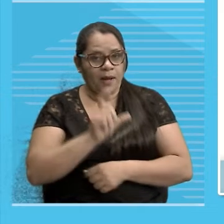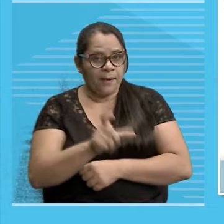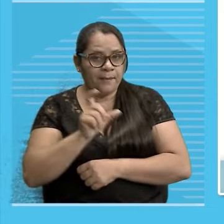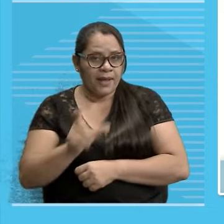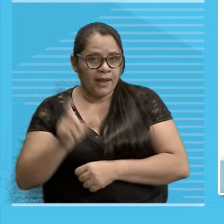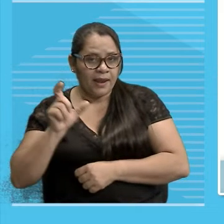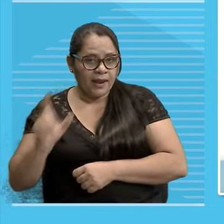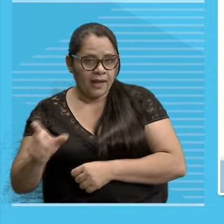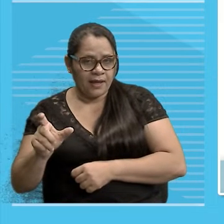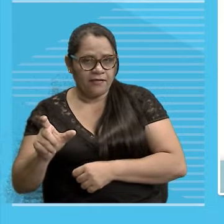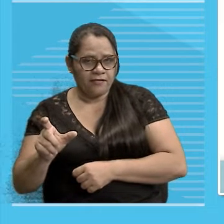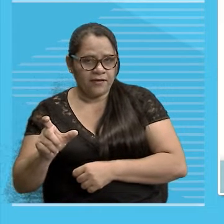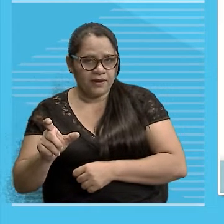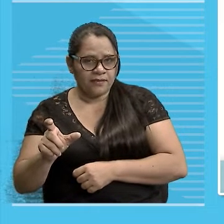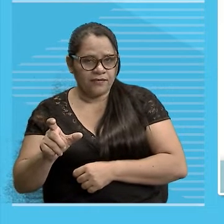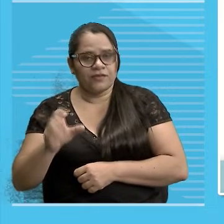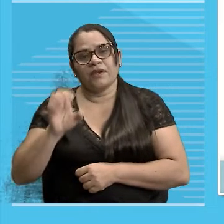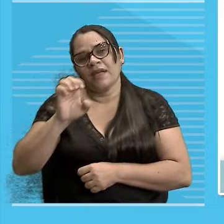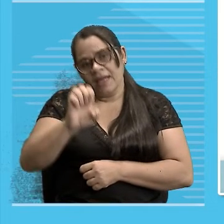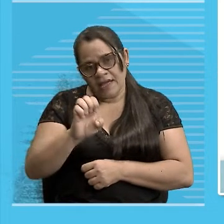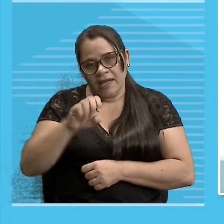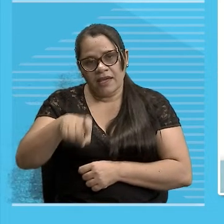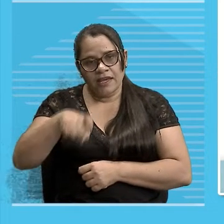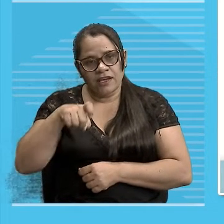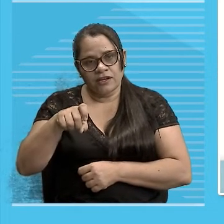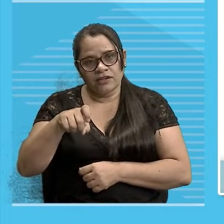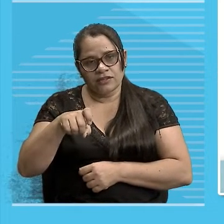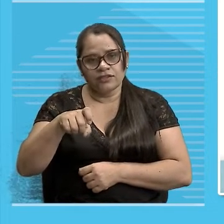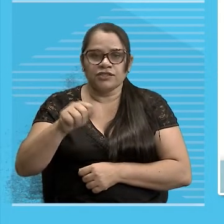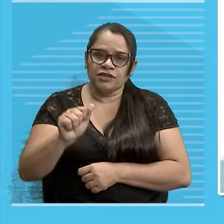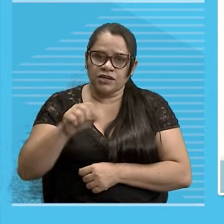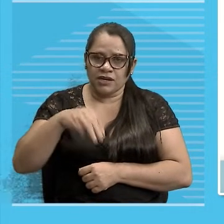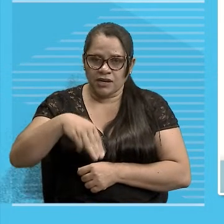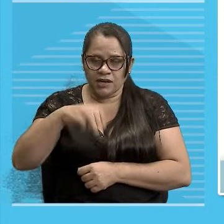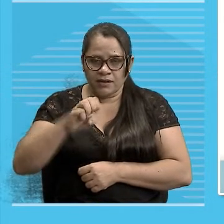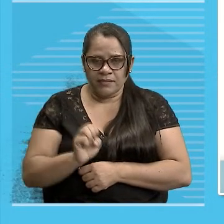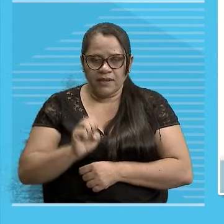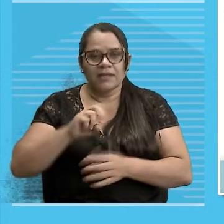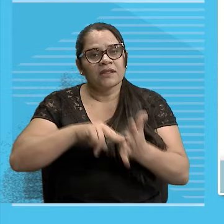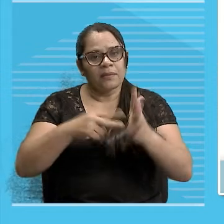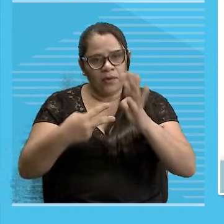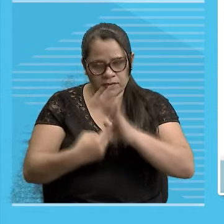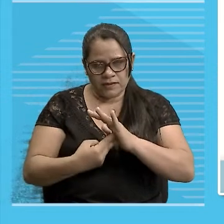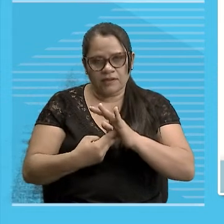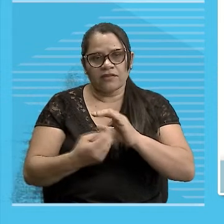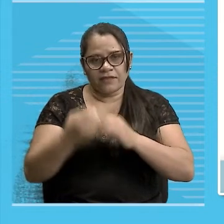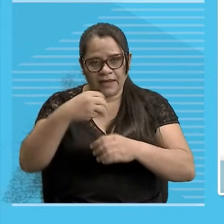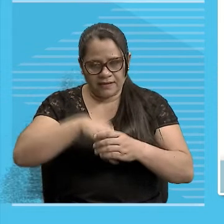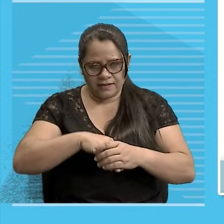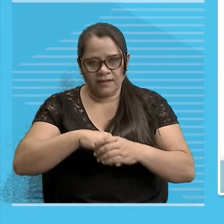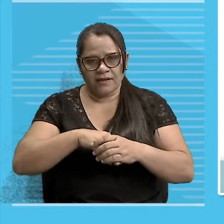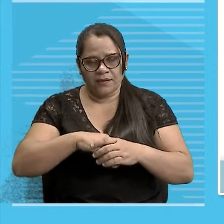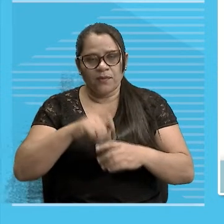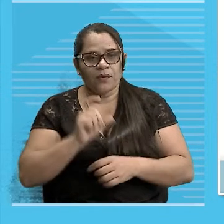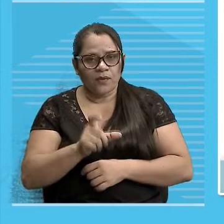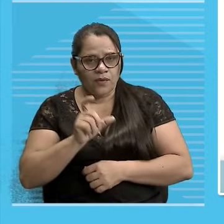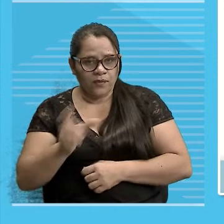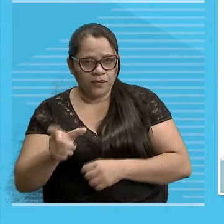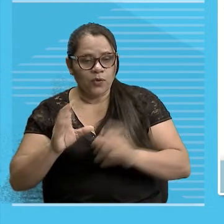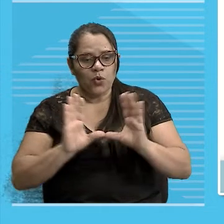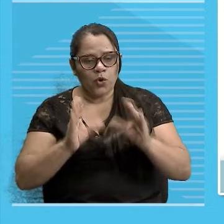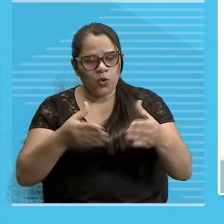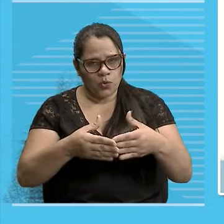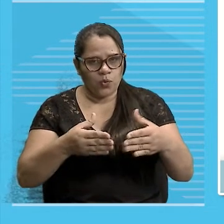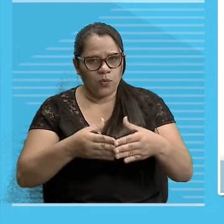Enxame Por exemplo Contém em si Contém na própria Significação A ideia de Um montão Um horror